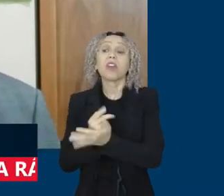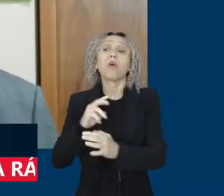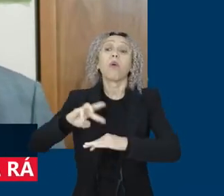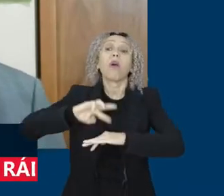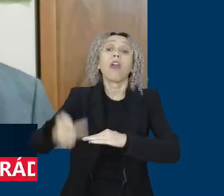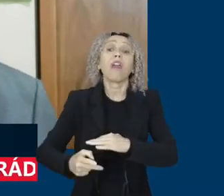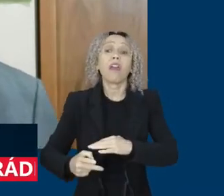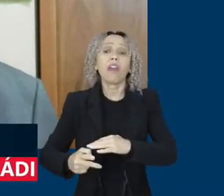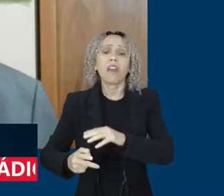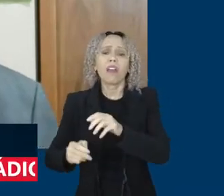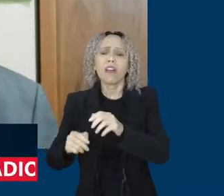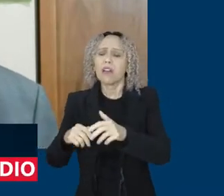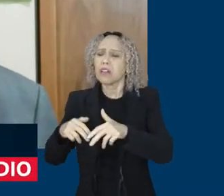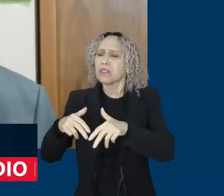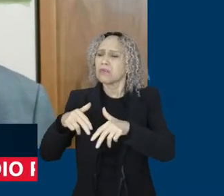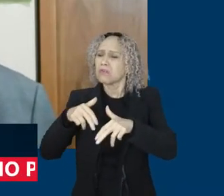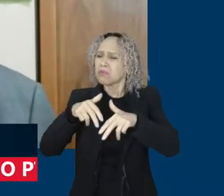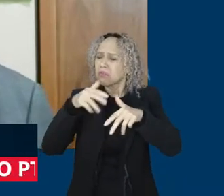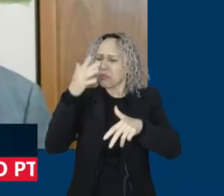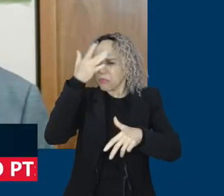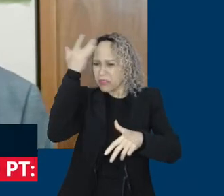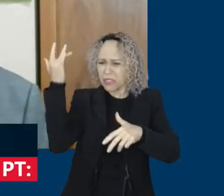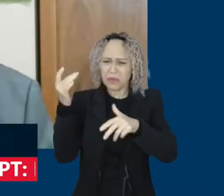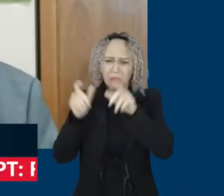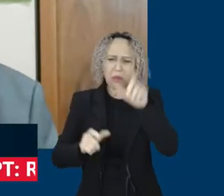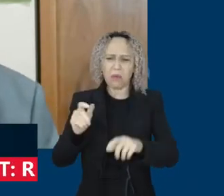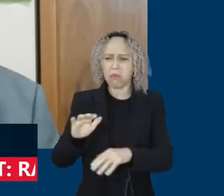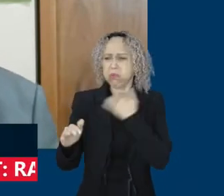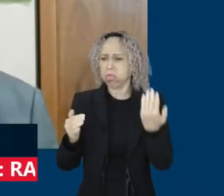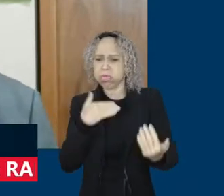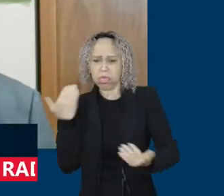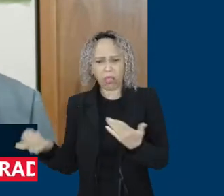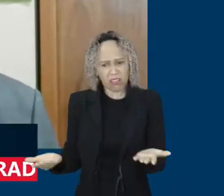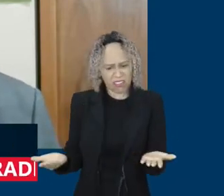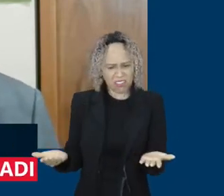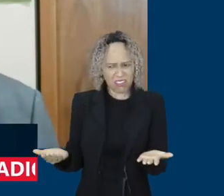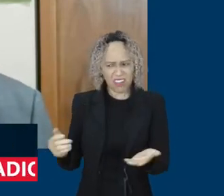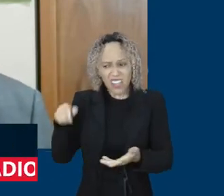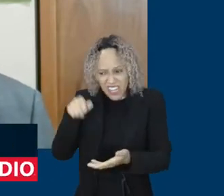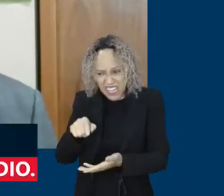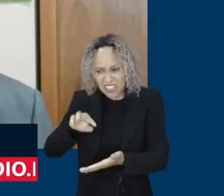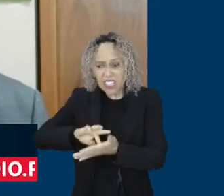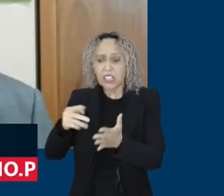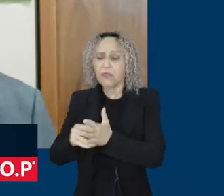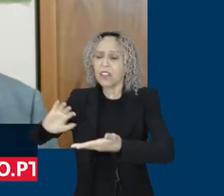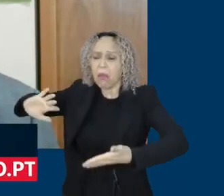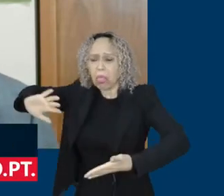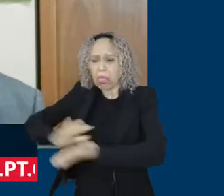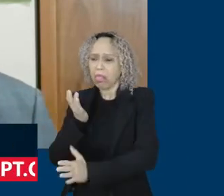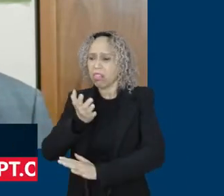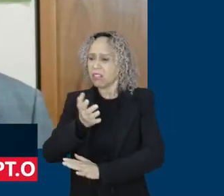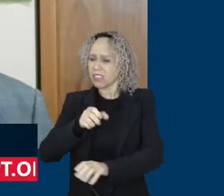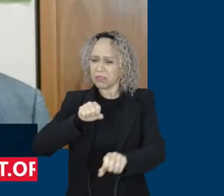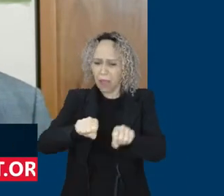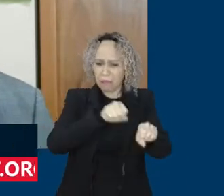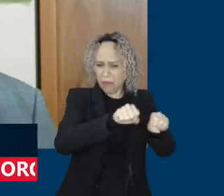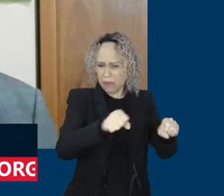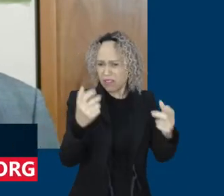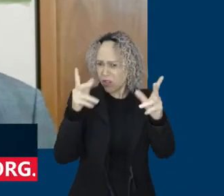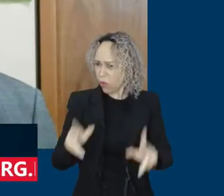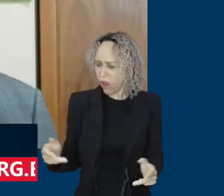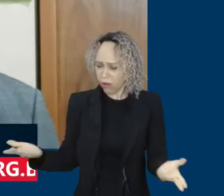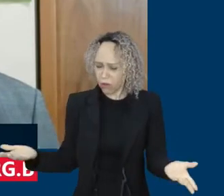genocídio. Então, estes crimes que nós tipificamos, tem que ter uma ação de retirada imediata